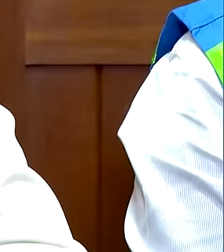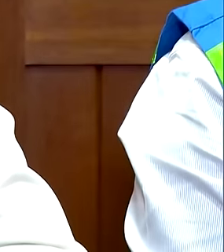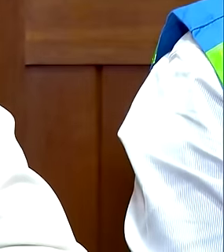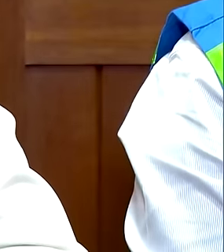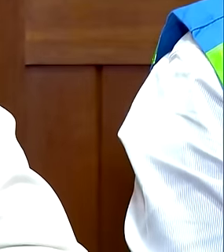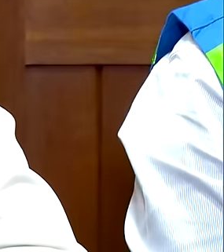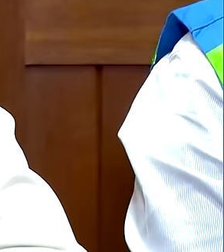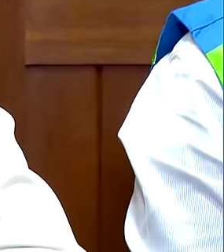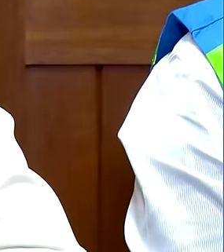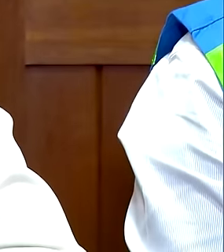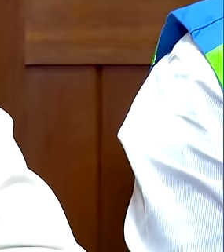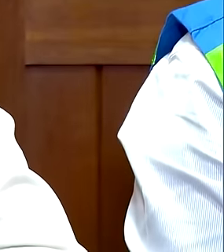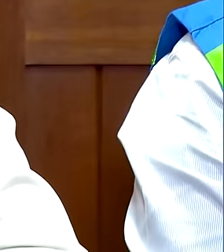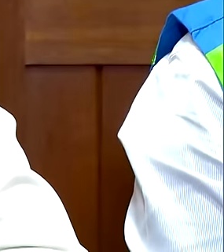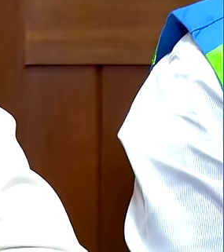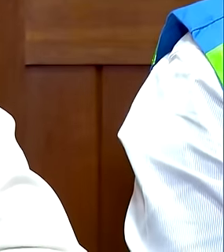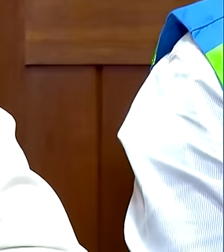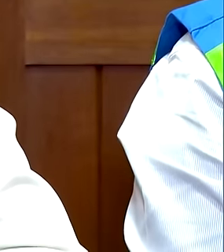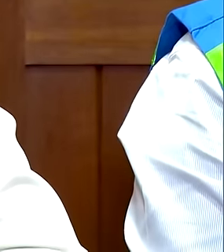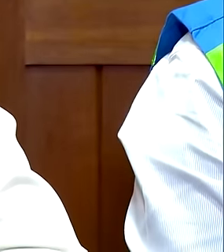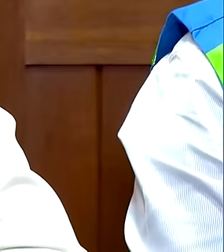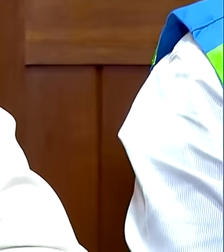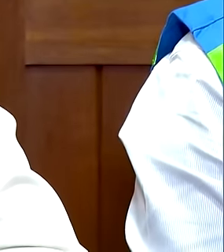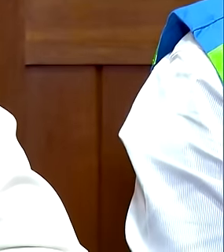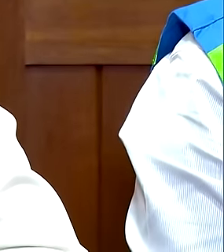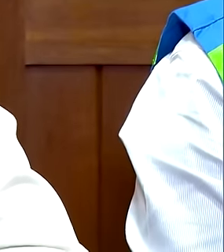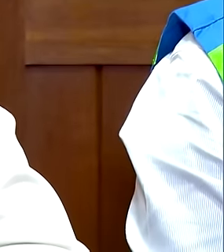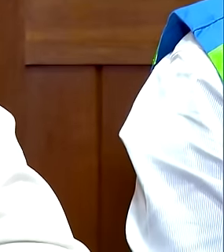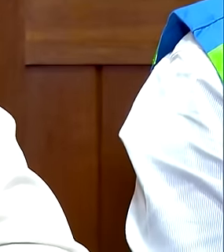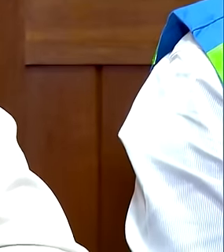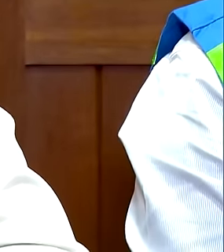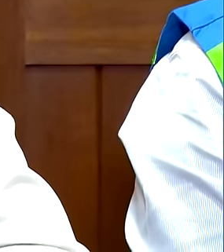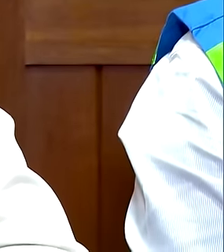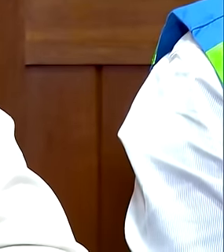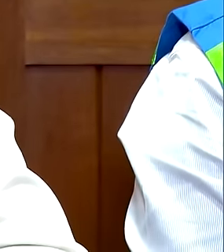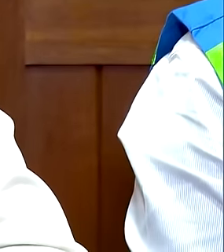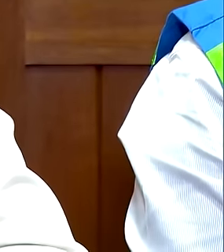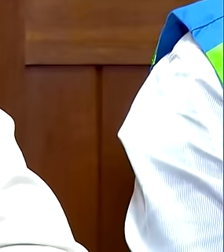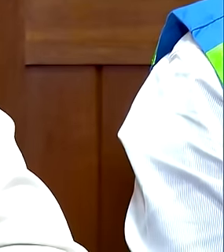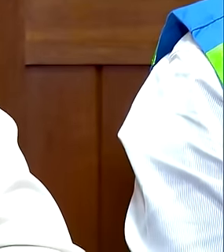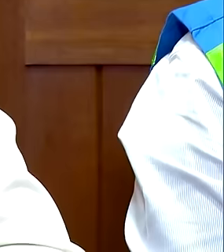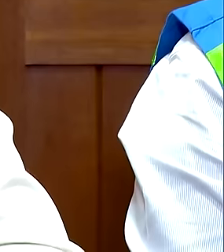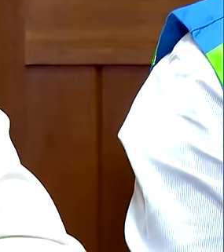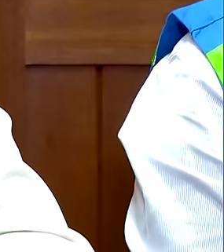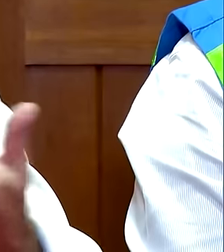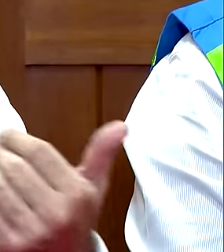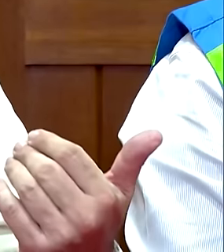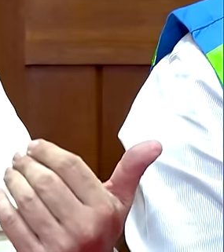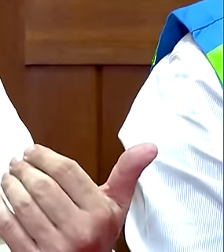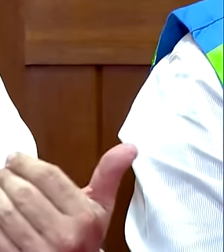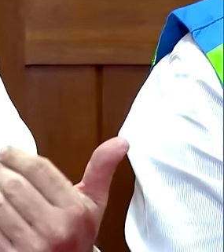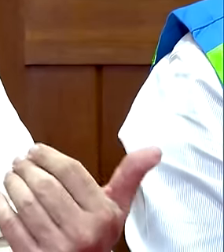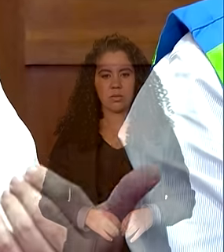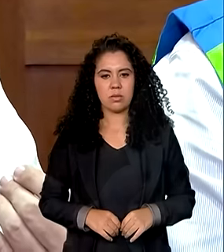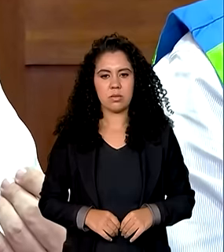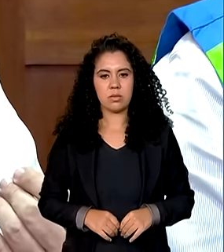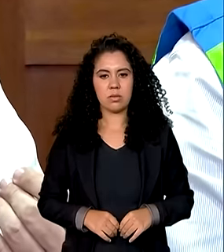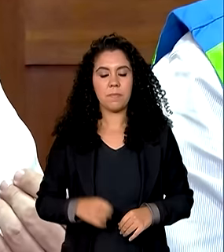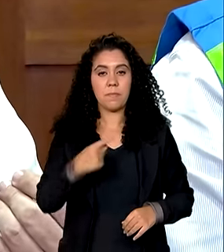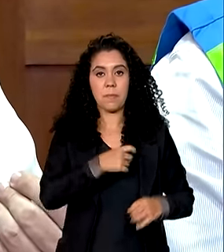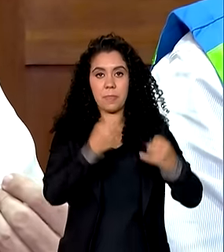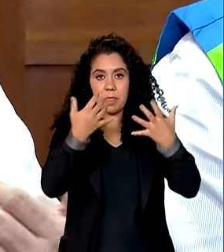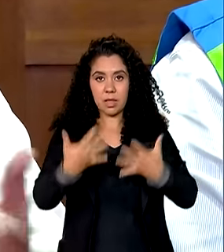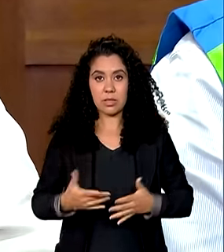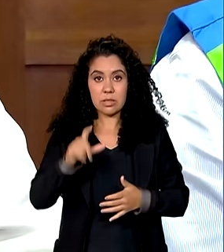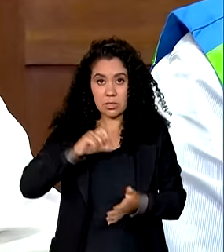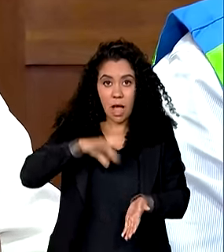vista oficial nós não conhecemos essa informação se ela efetivamente ocorrer ela será feita para o governo